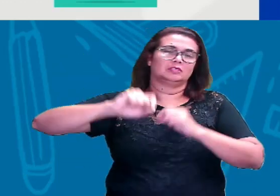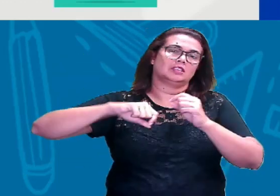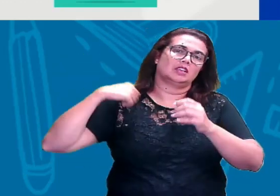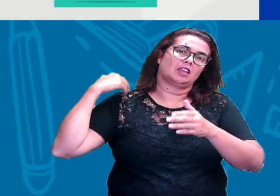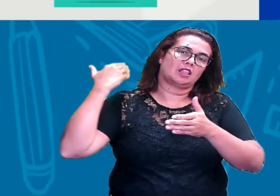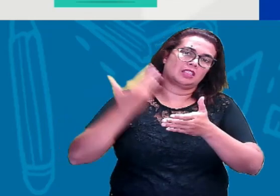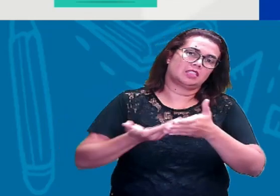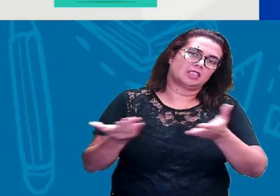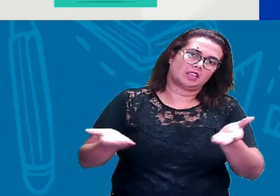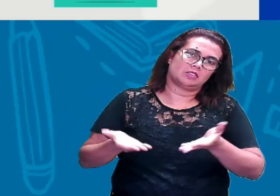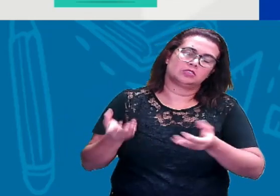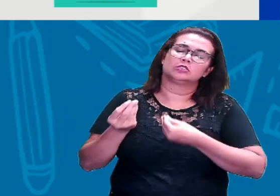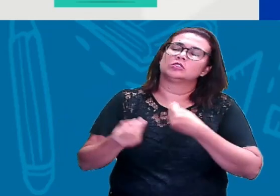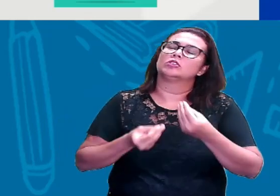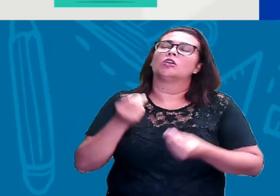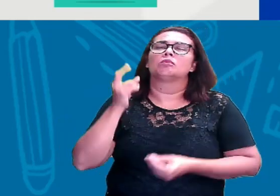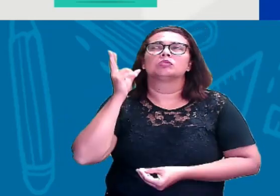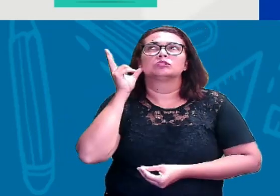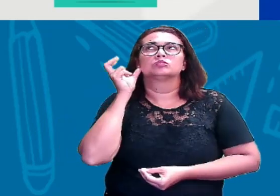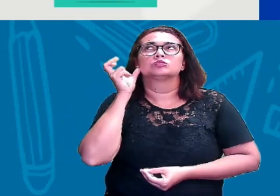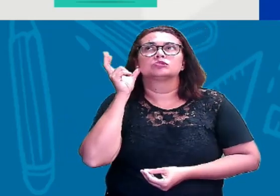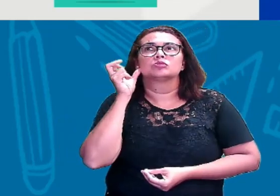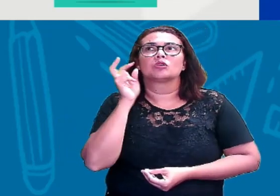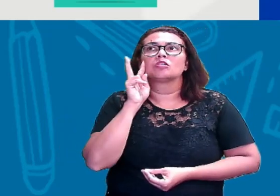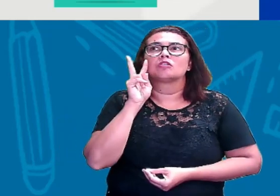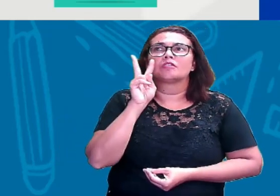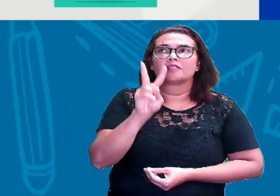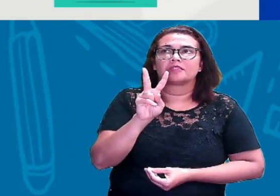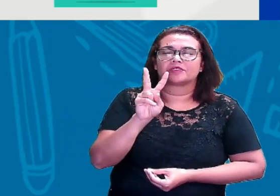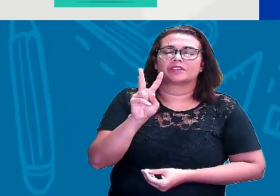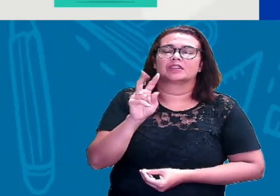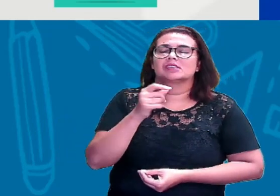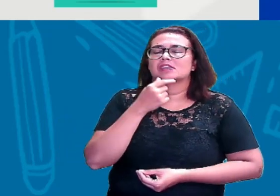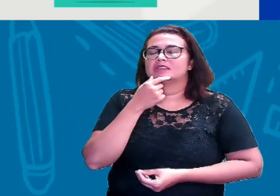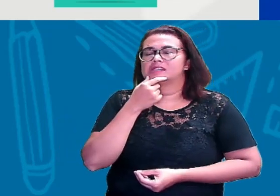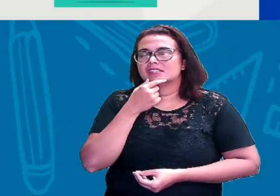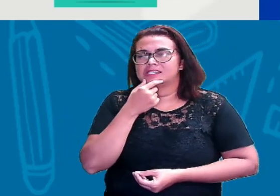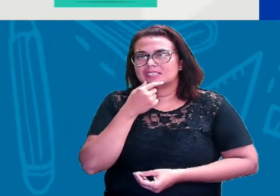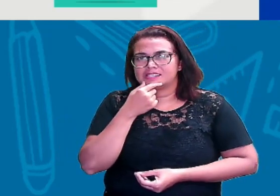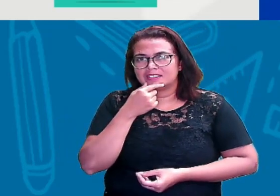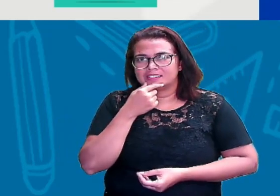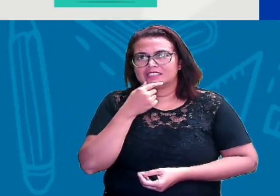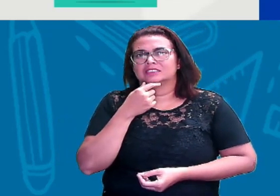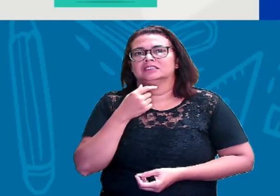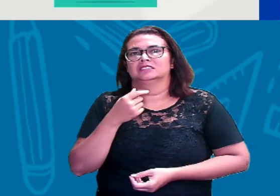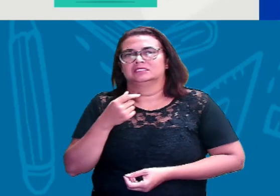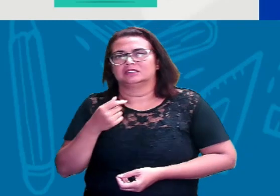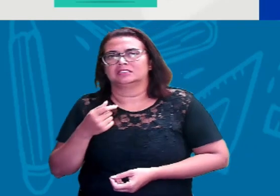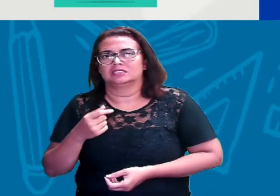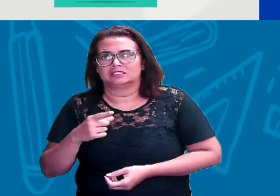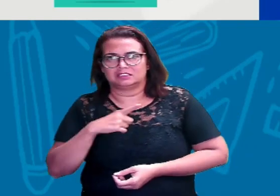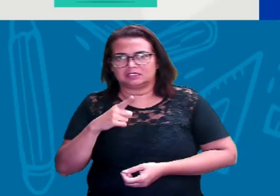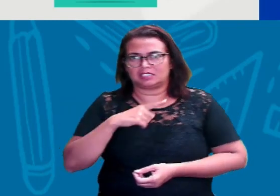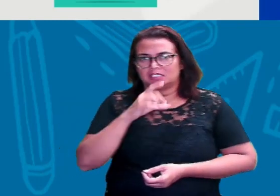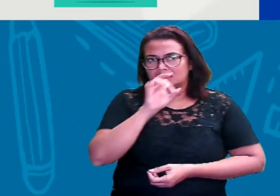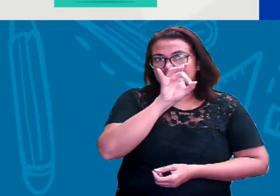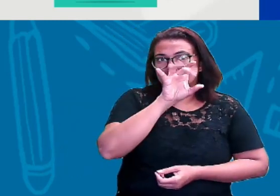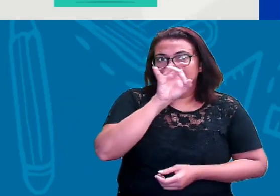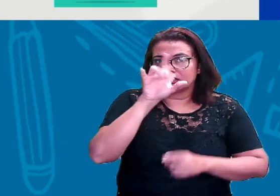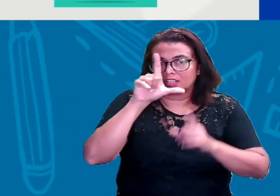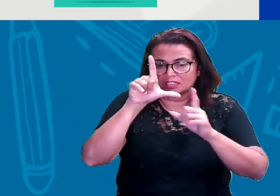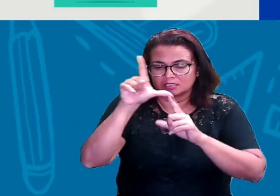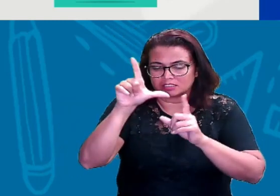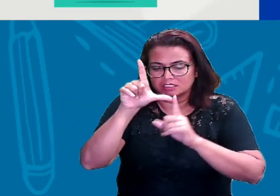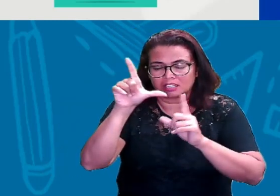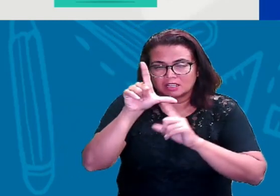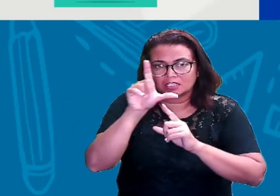Como pronunciar cada letra do alfabeto em inglês? É isso mesmo, gente. Cada letra tem uma sonoridade,